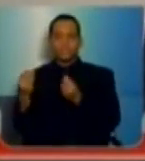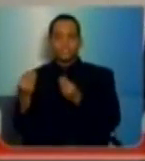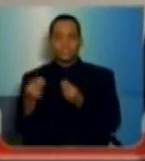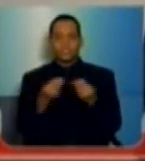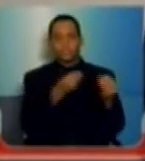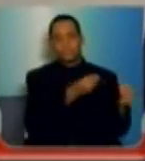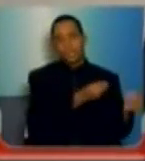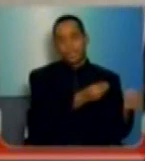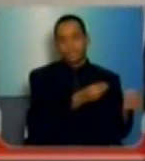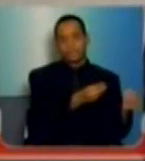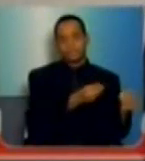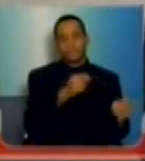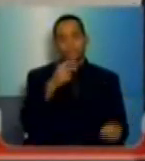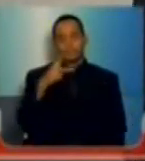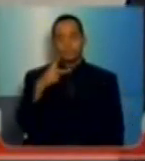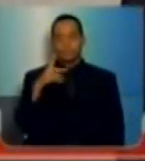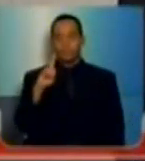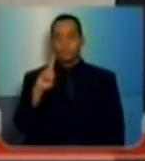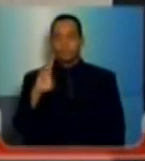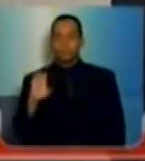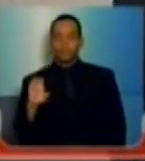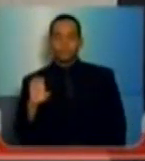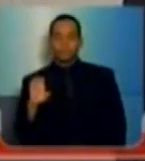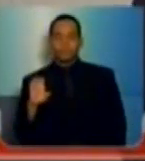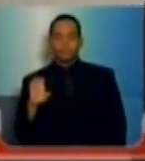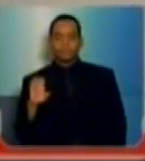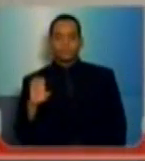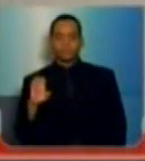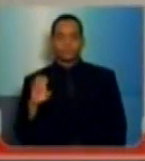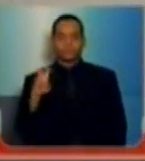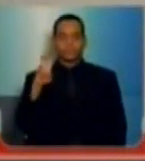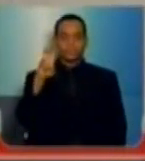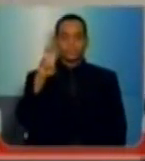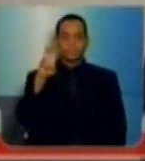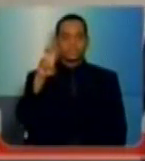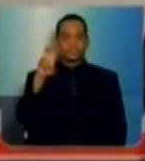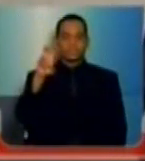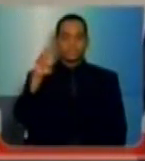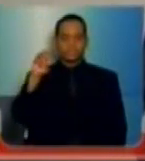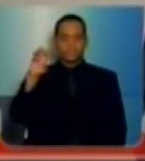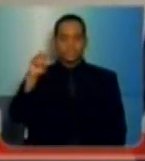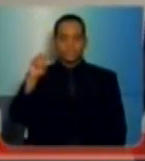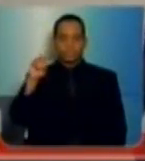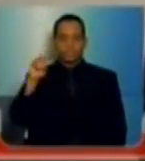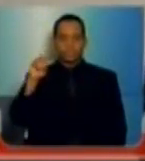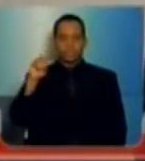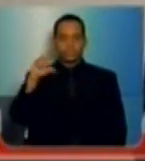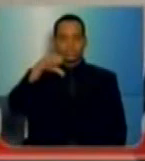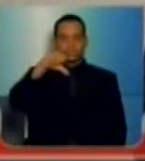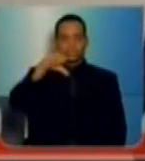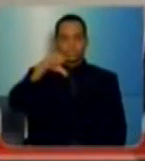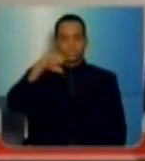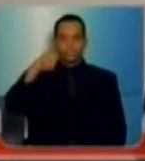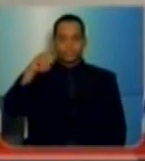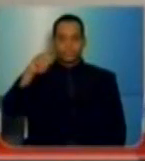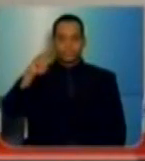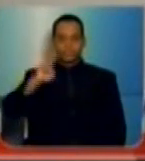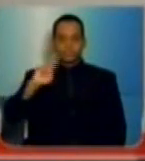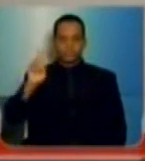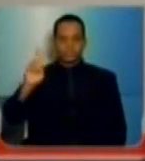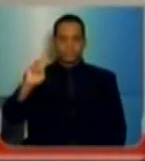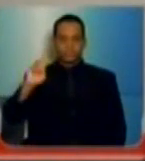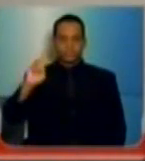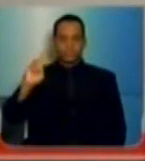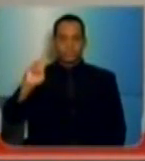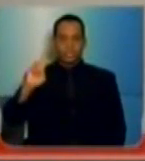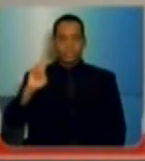dinheiro desse PDE, devolvem entre R$ e R$ 960. É um valor alto, porque o PDE